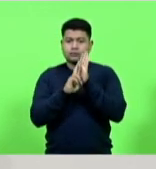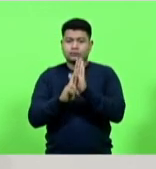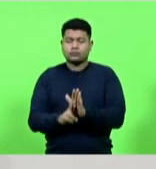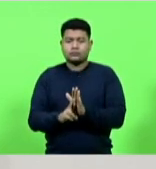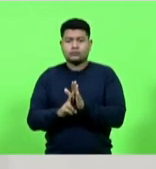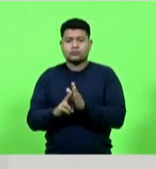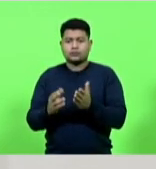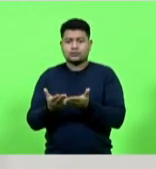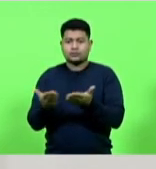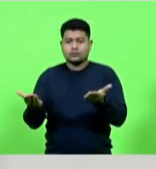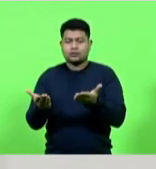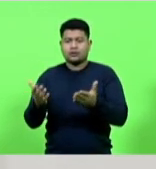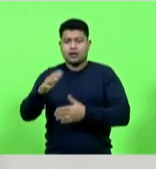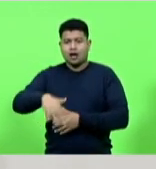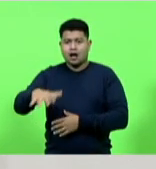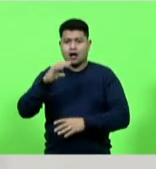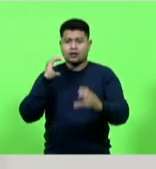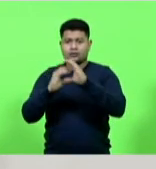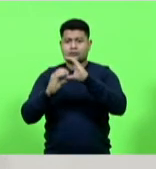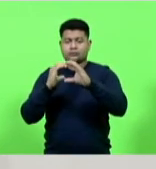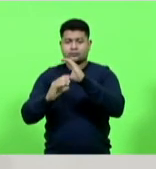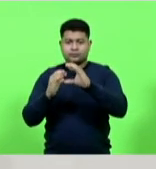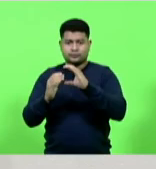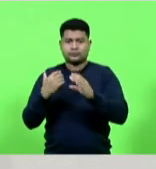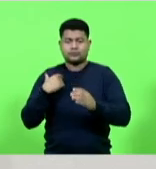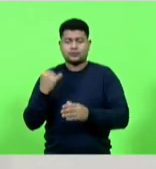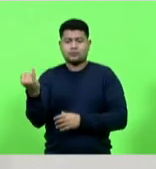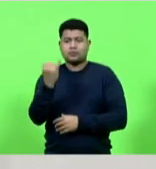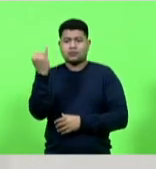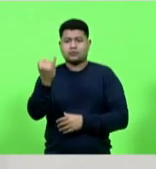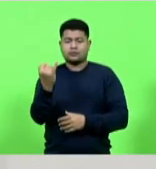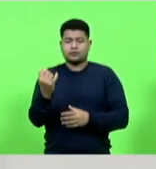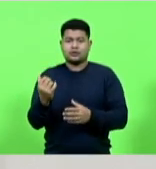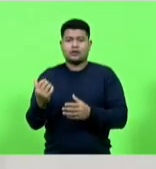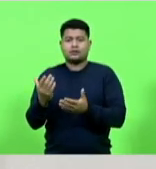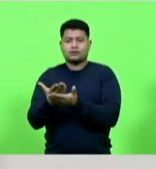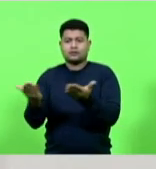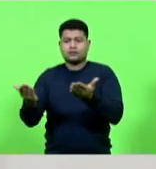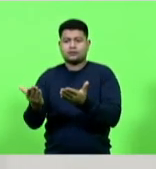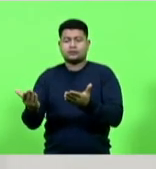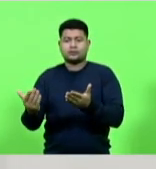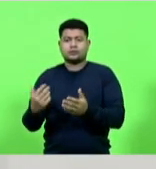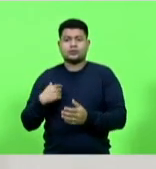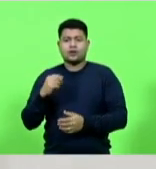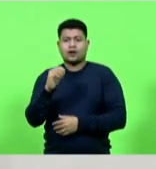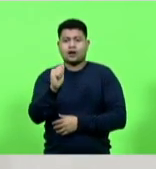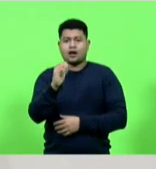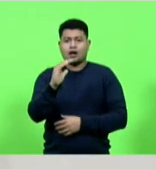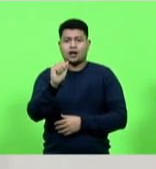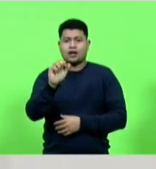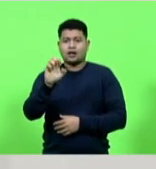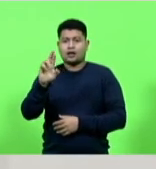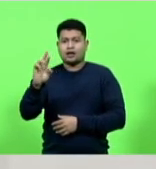destaco a importância para a Caerte e seus associados de ocupar por mais um ano a tribuna desta casa legislativa